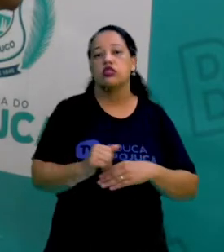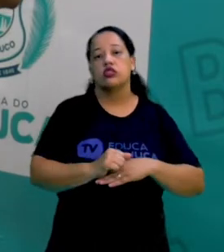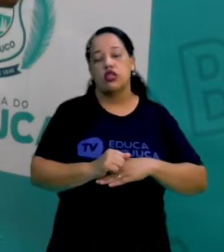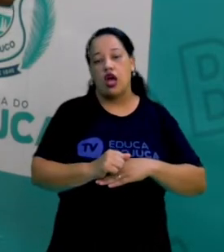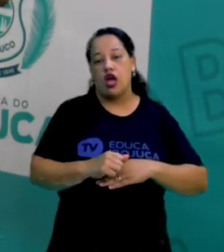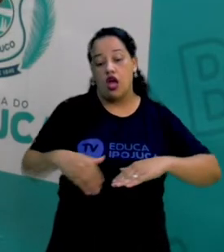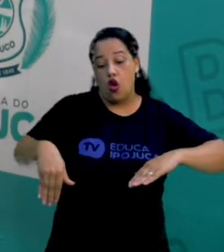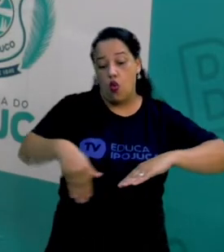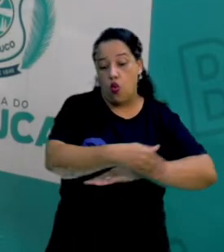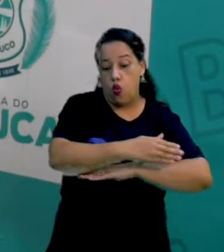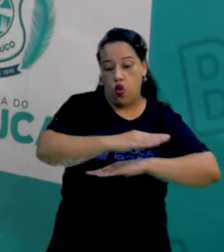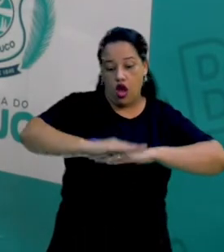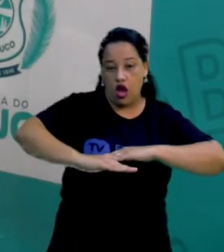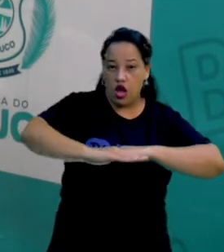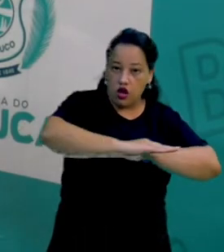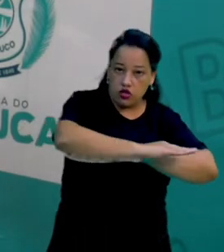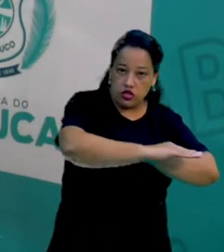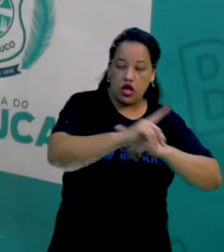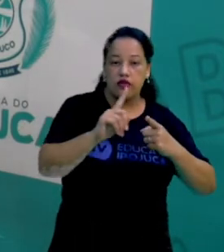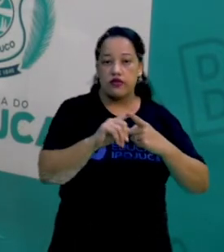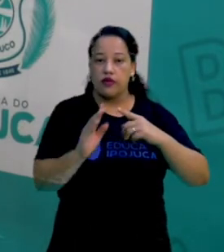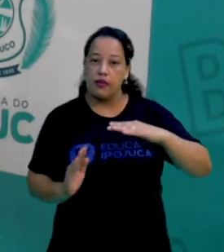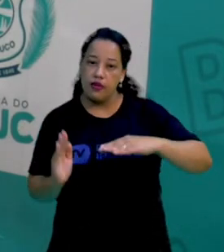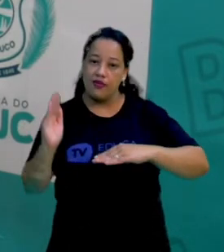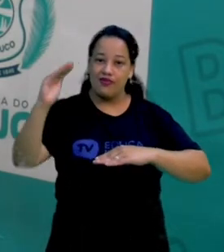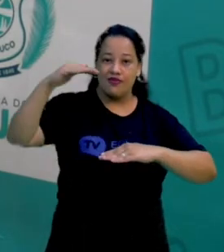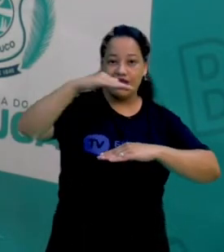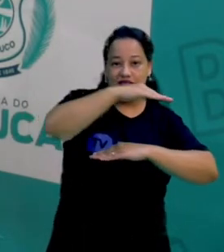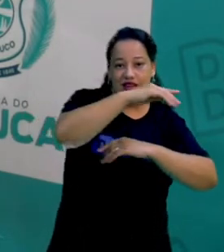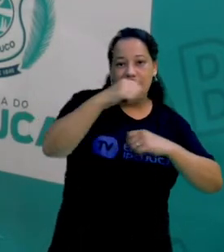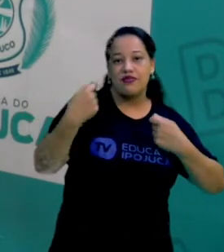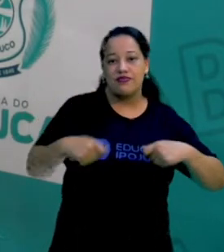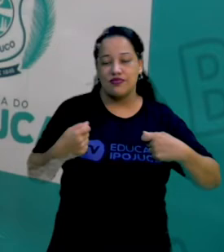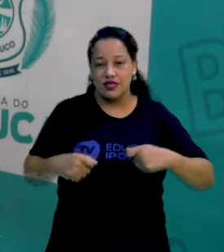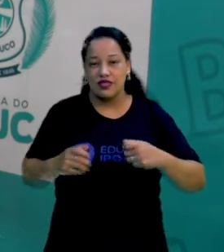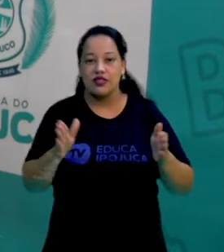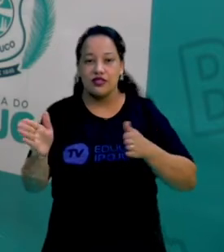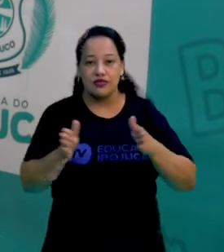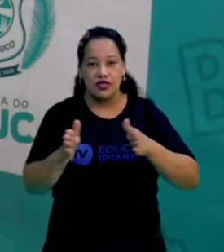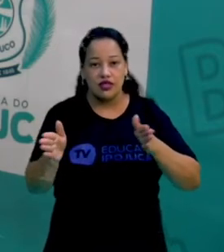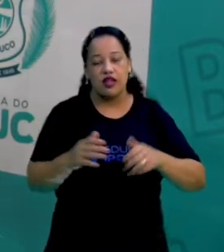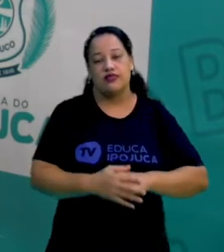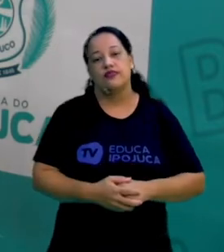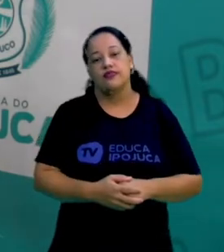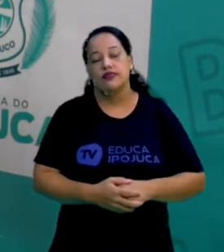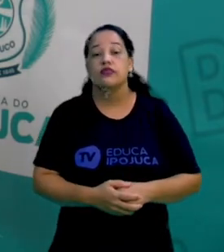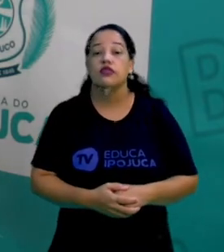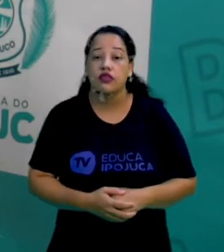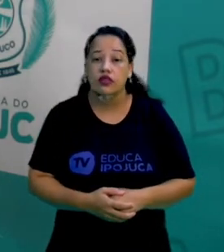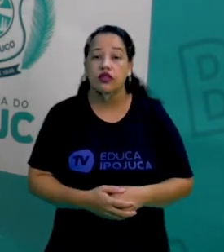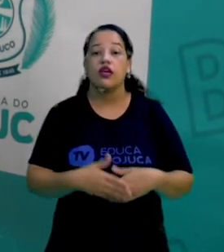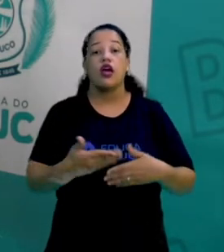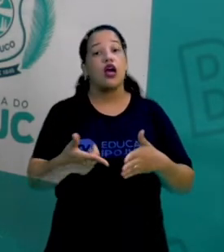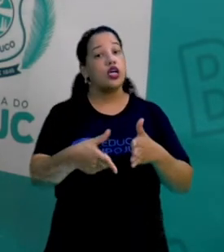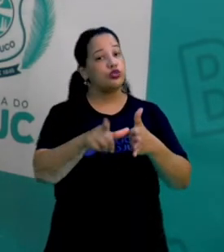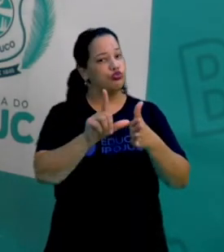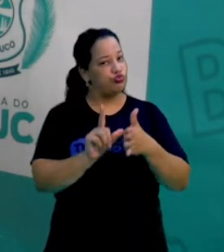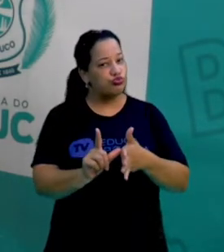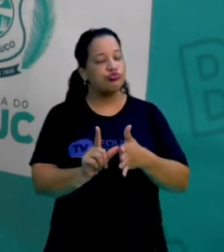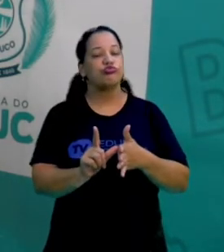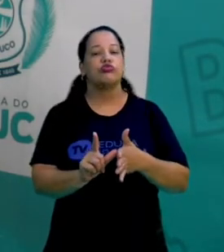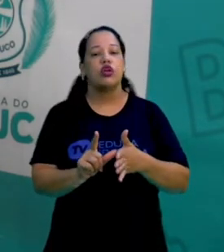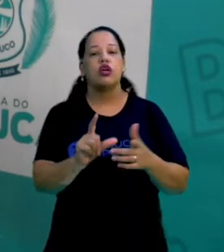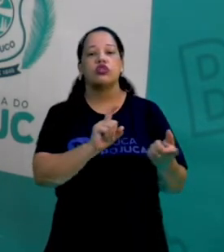e passarelas do passeio público. Antes da gente encerrar a nossa